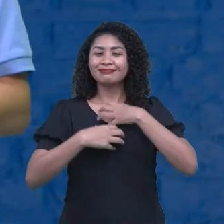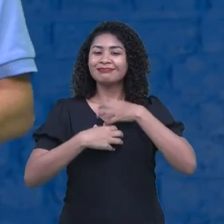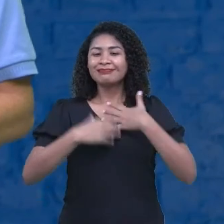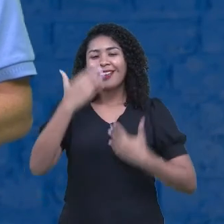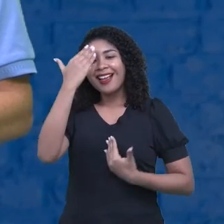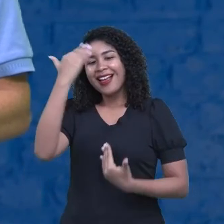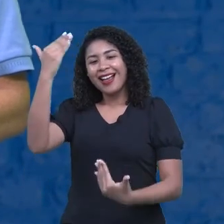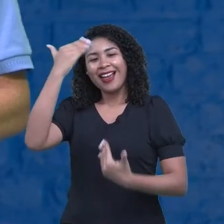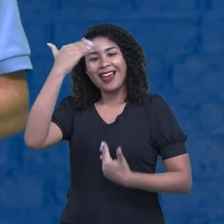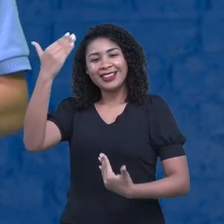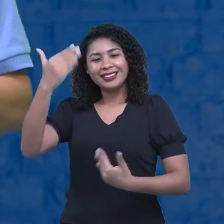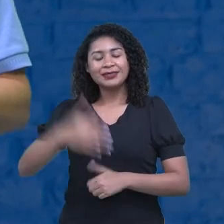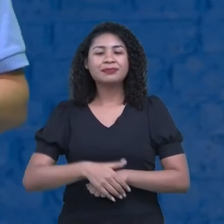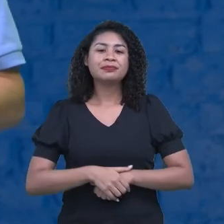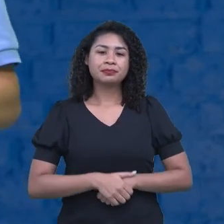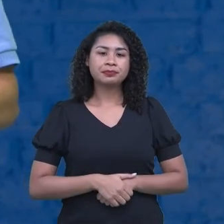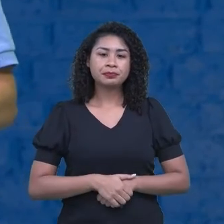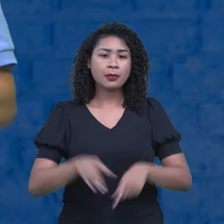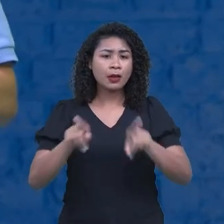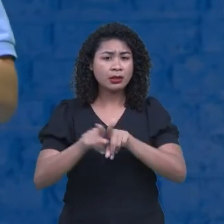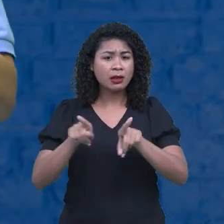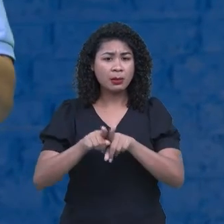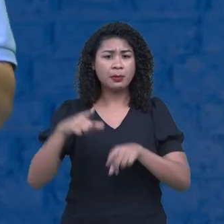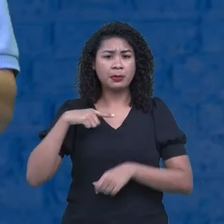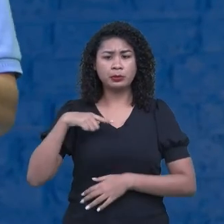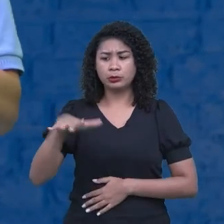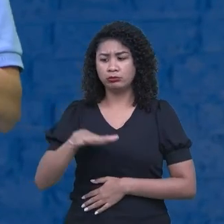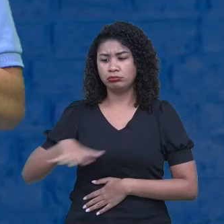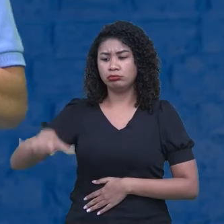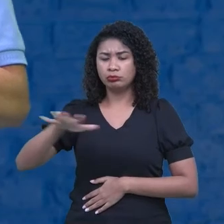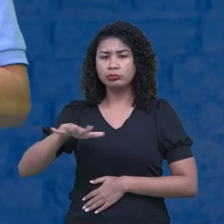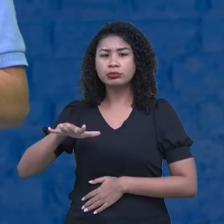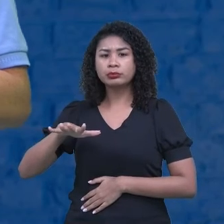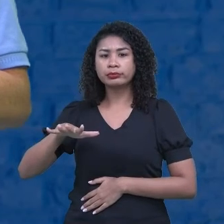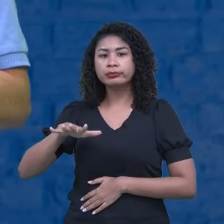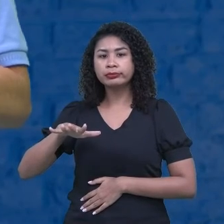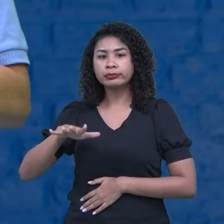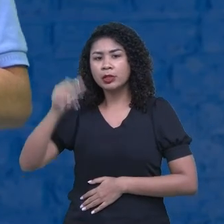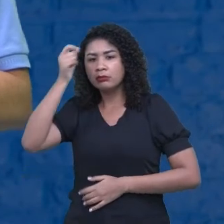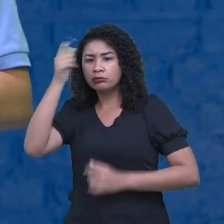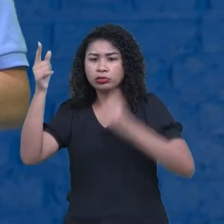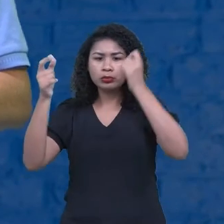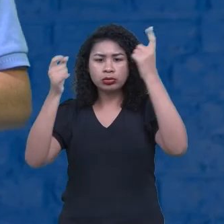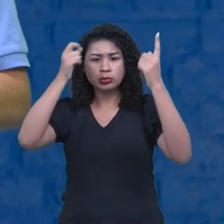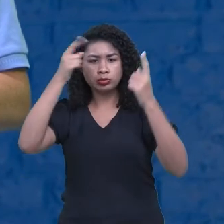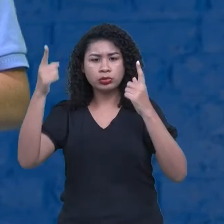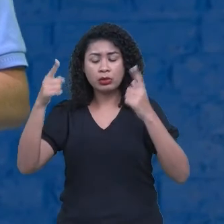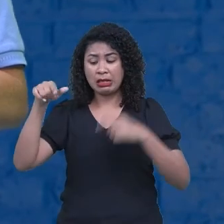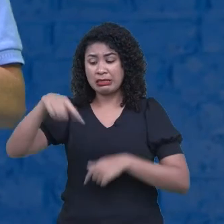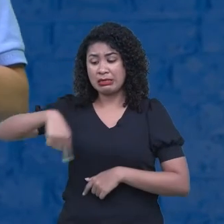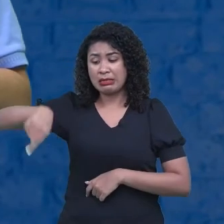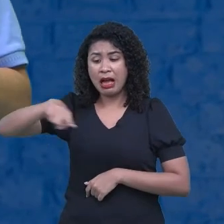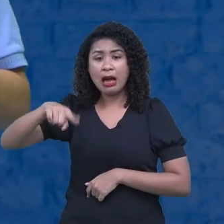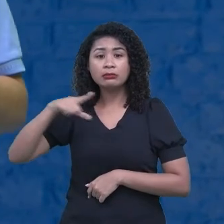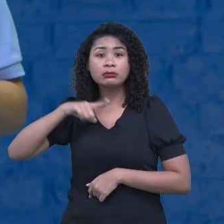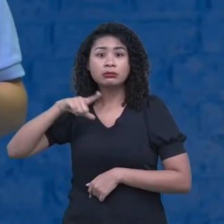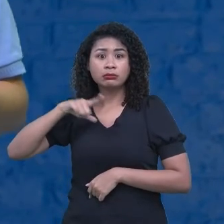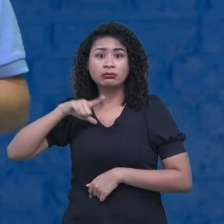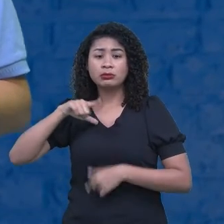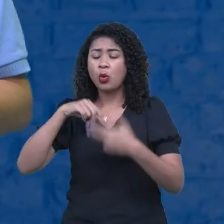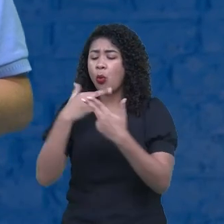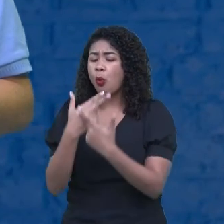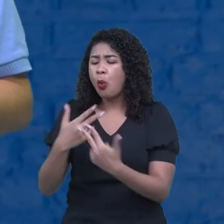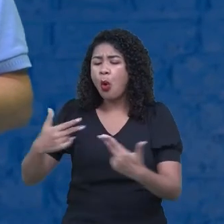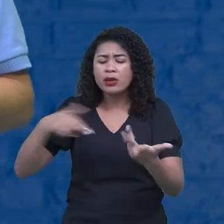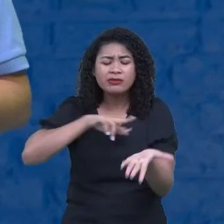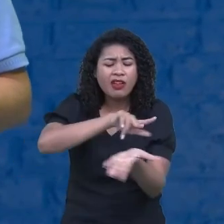no ciberespaço, N projetos, N coisas que nós podemos aproveitar para a nossa formação. Isso é ser um